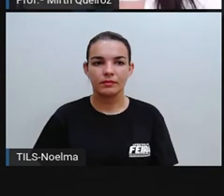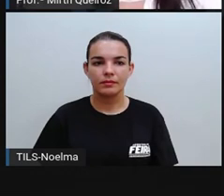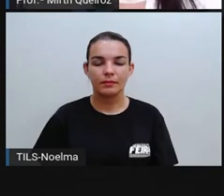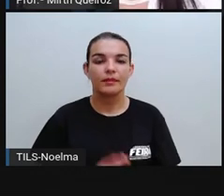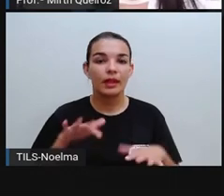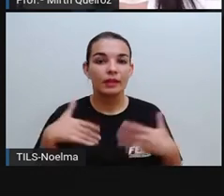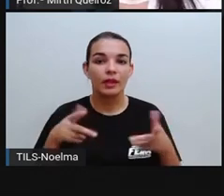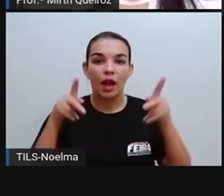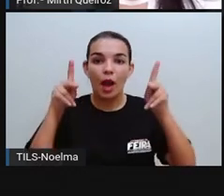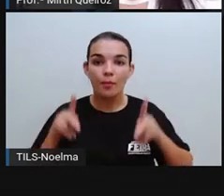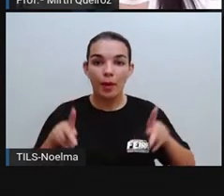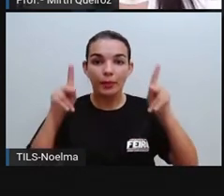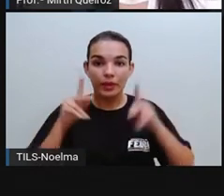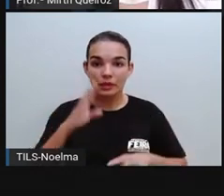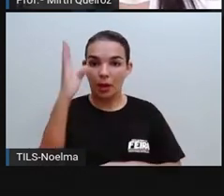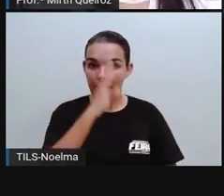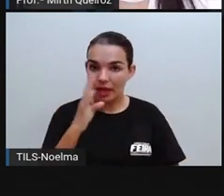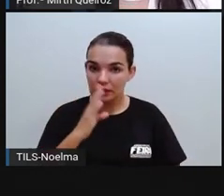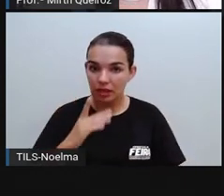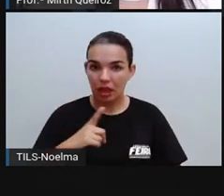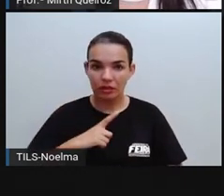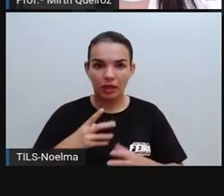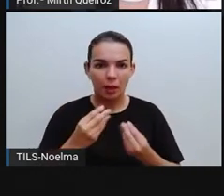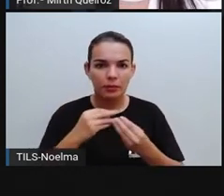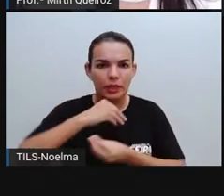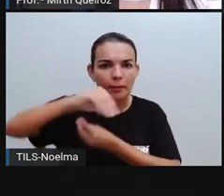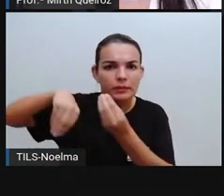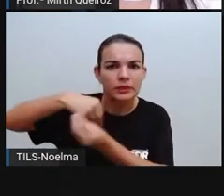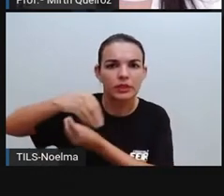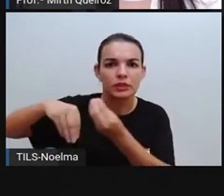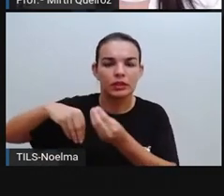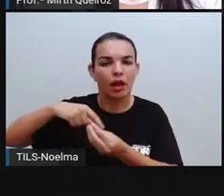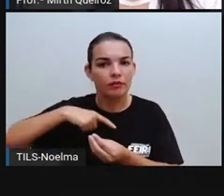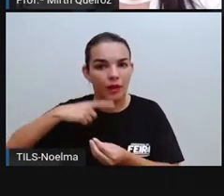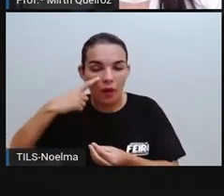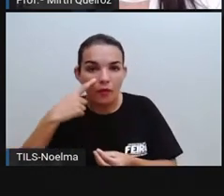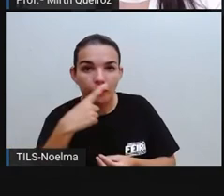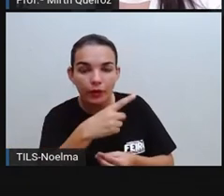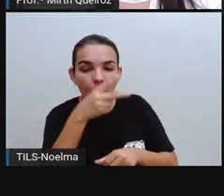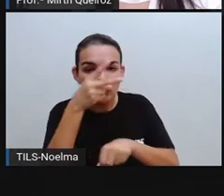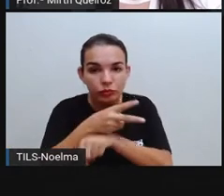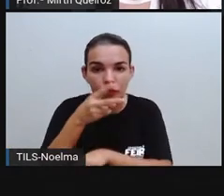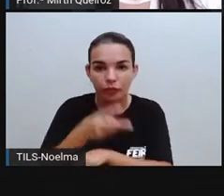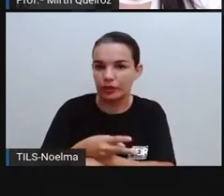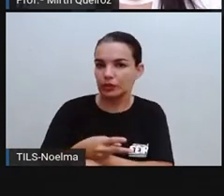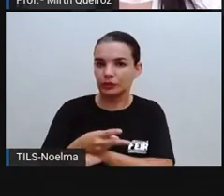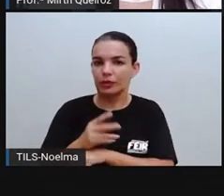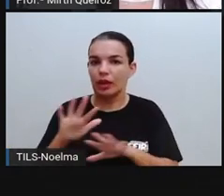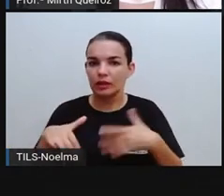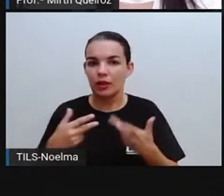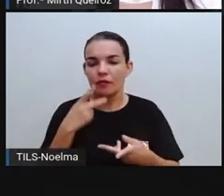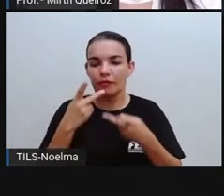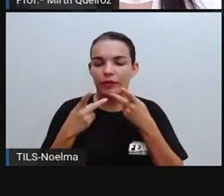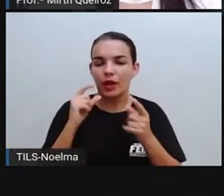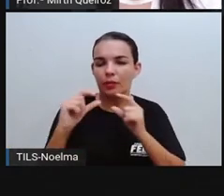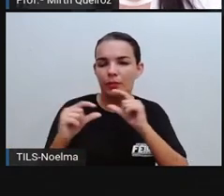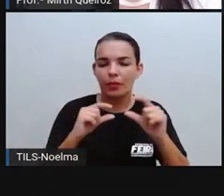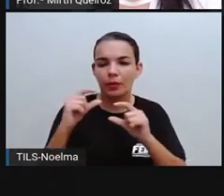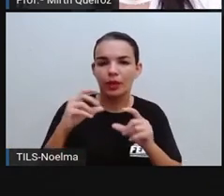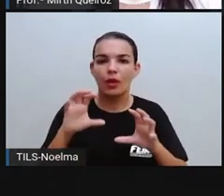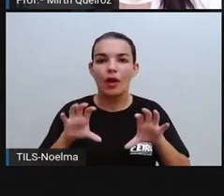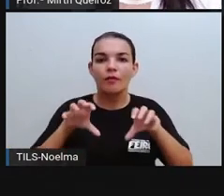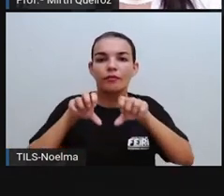A população brasileira é bastante miscigenada, tal qual a gente viu aí nesse vídeo que fala um pouquinho sobre a